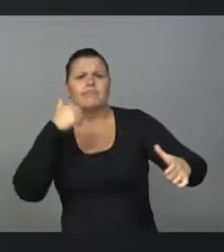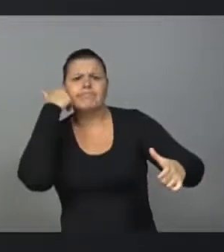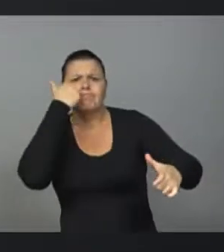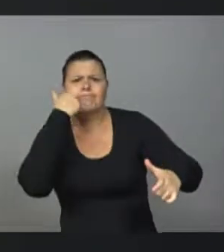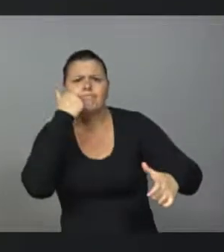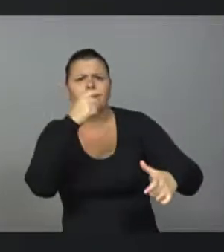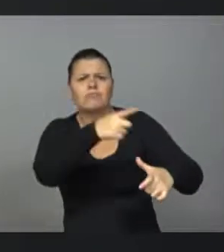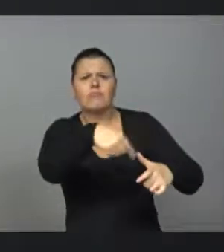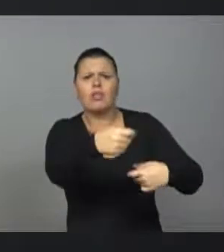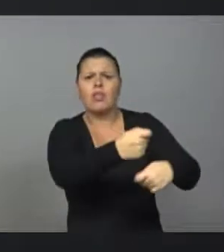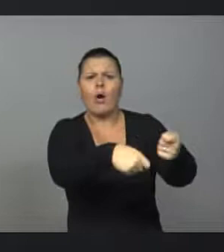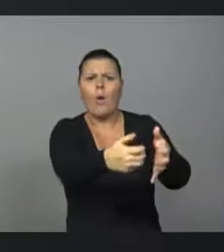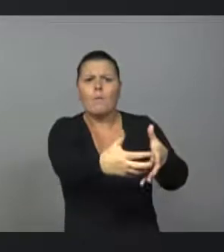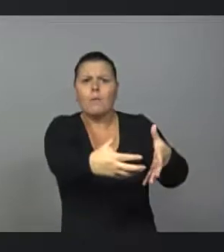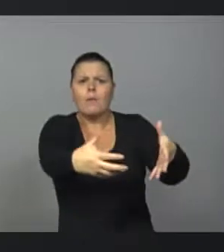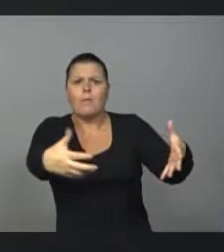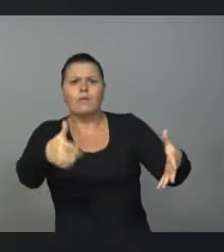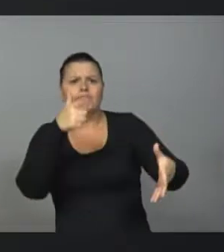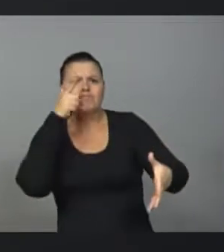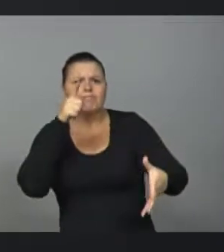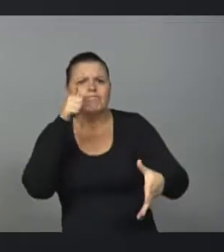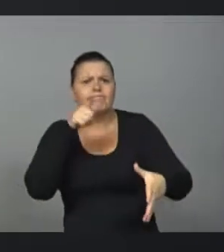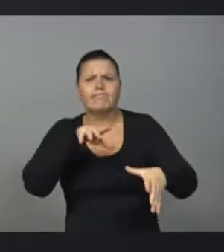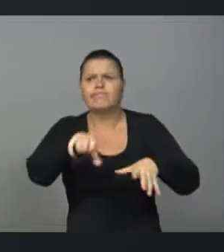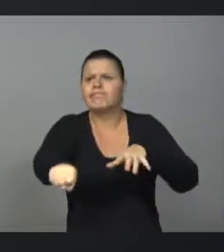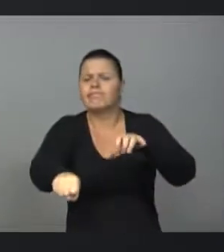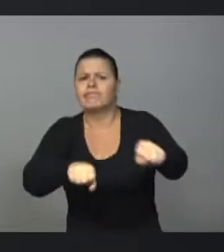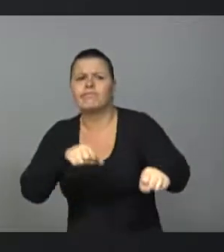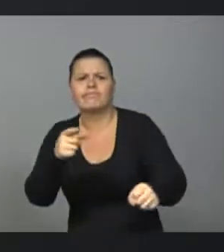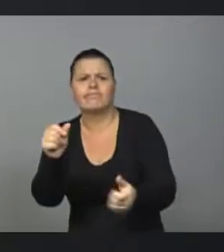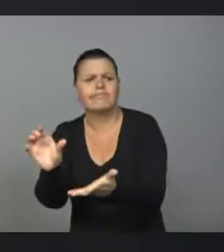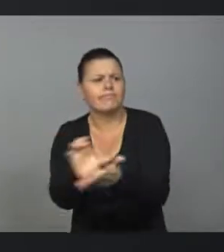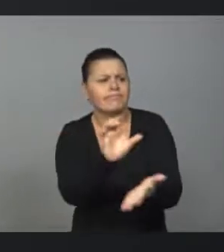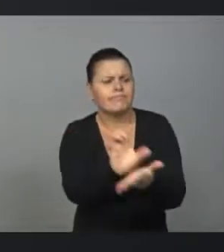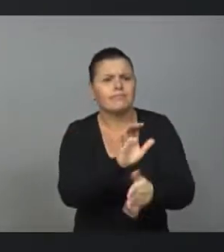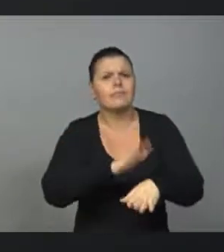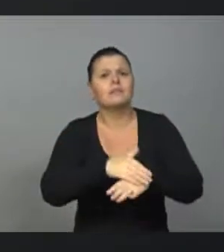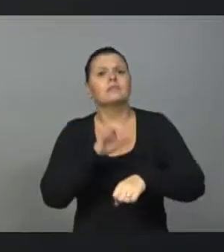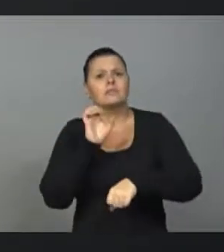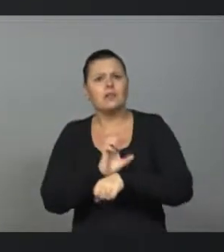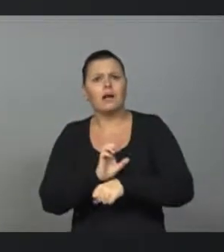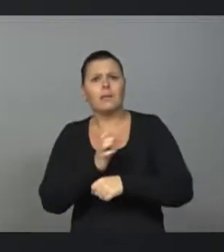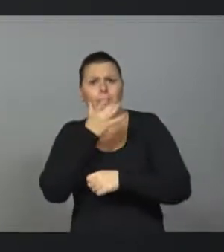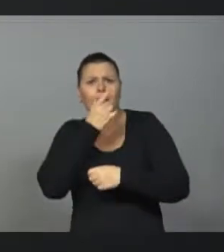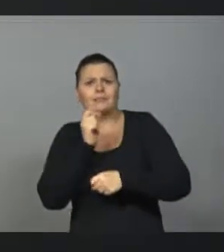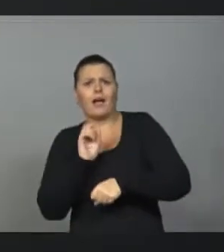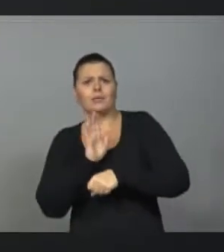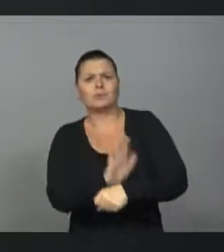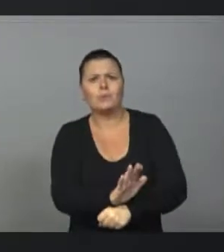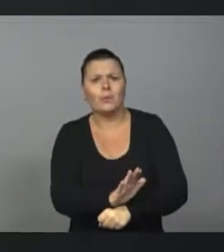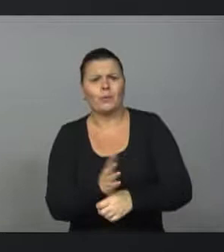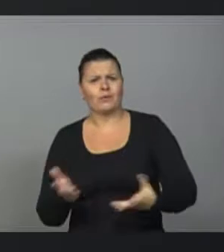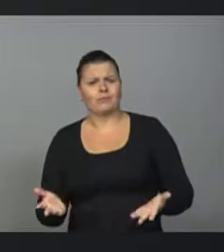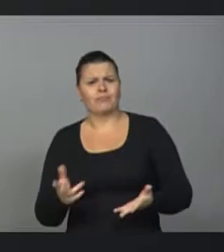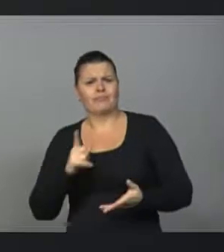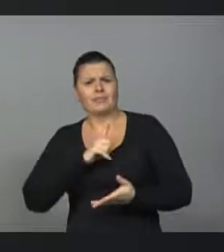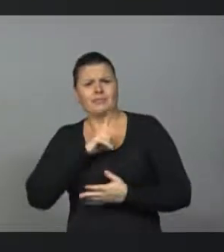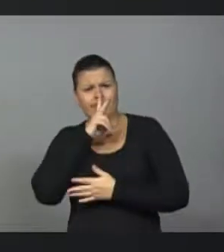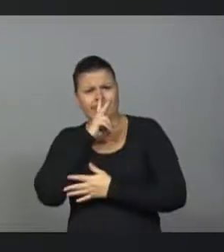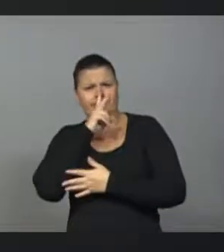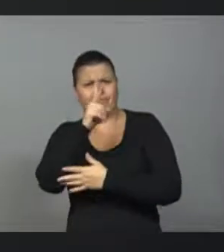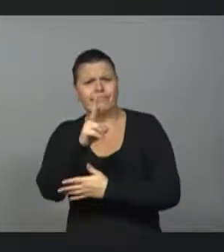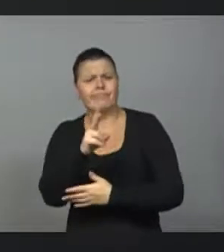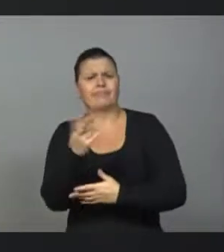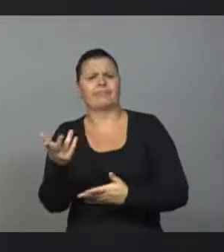os seus negócios, conquistaram novas fontes de financiamento com a ajuda desastrada do Estado, com excesso de intervenção, especificamente no caso do